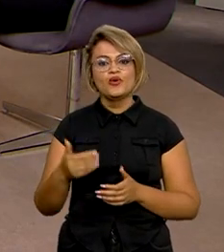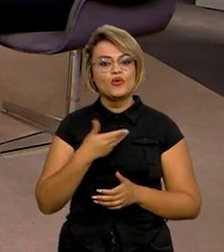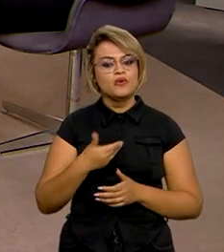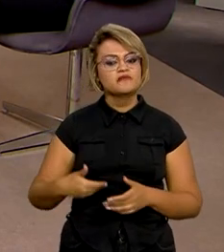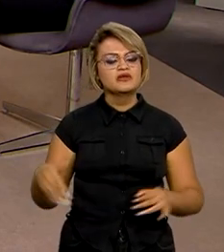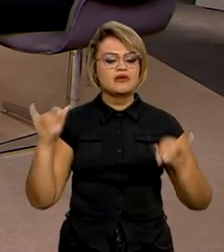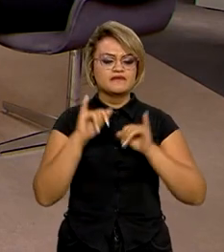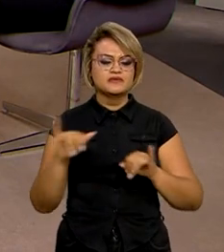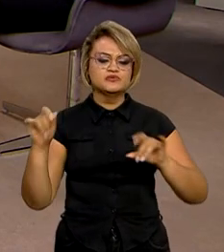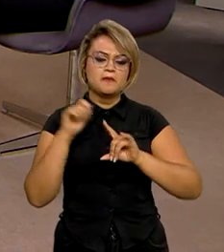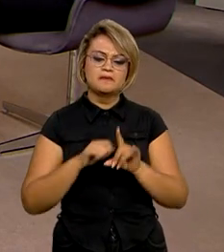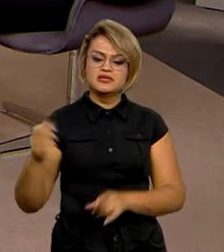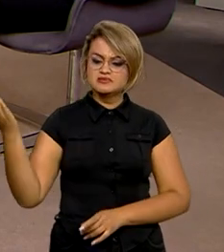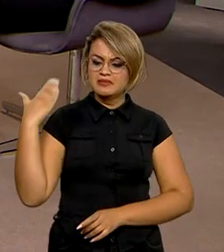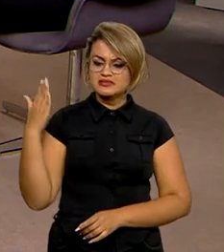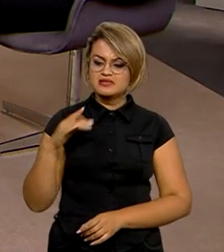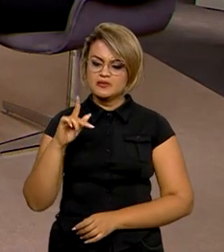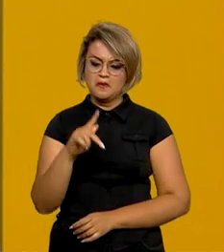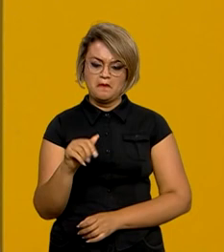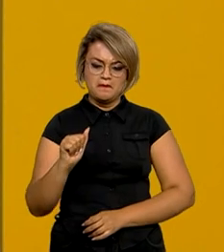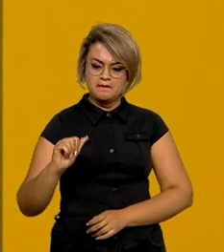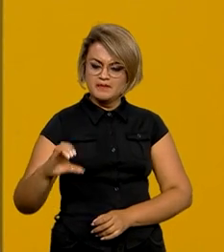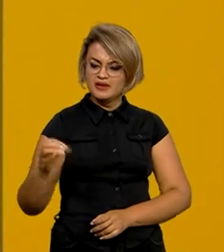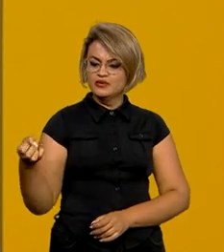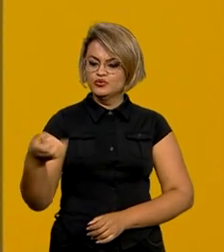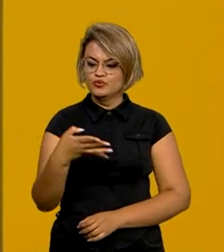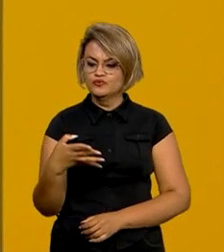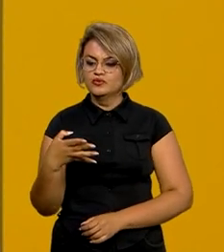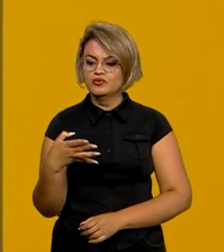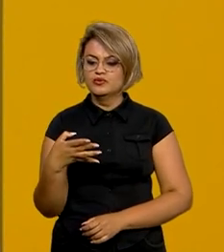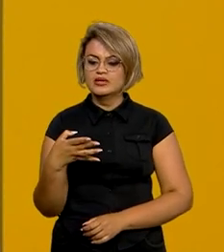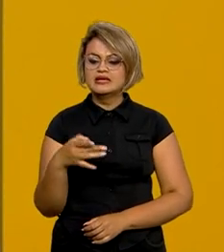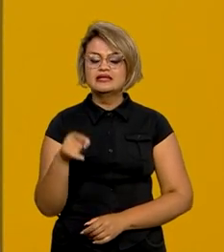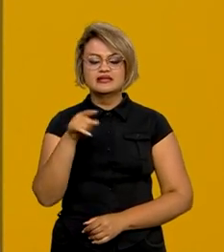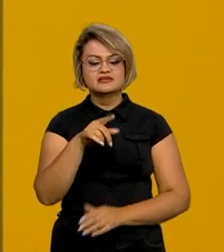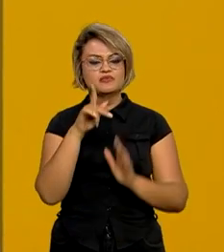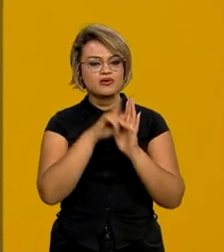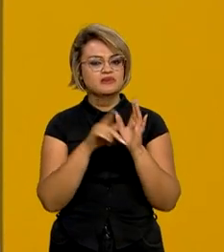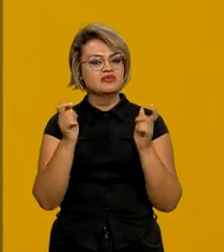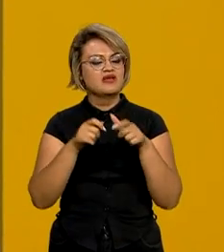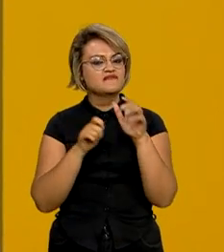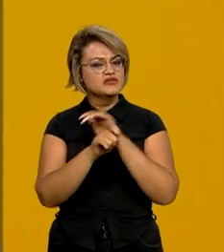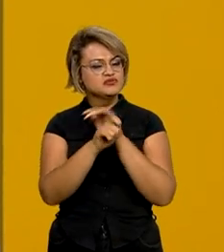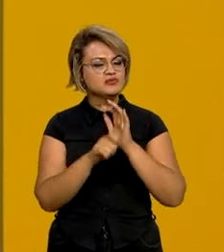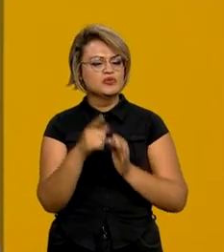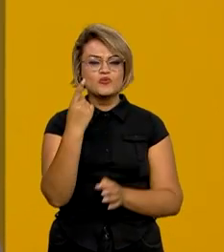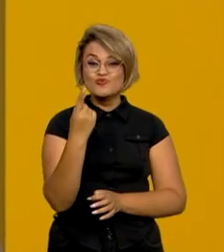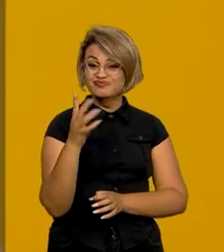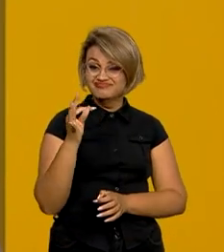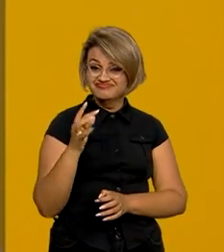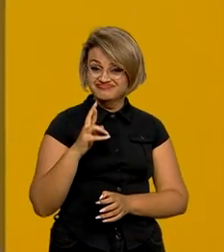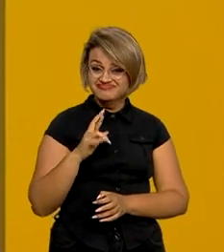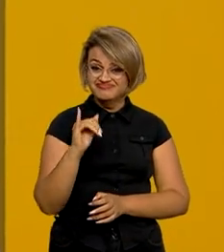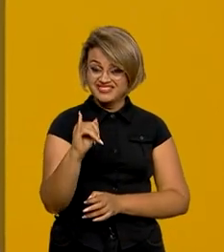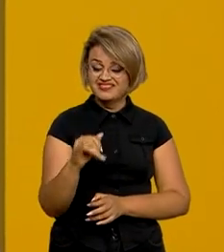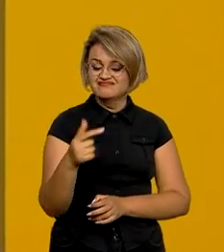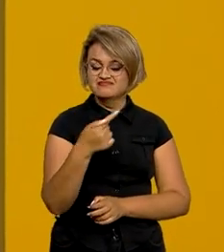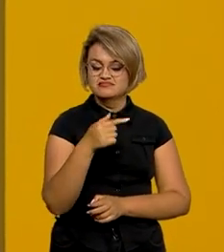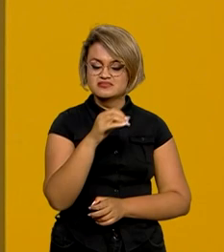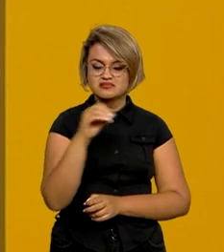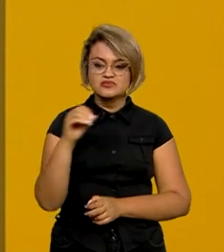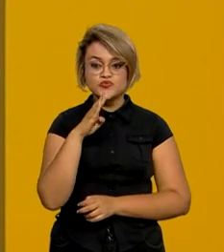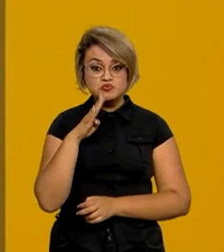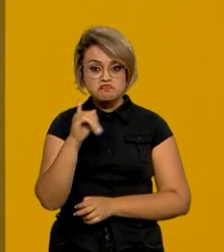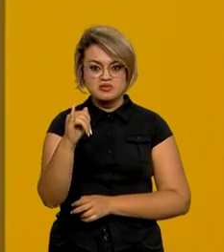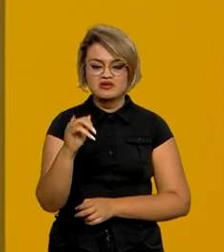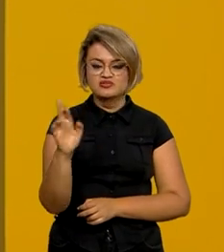lançou no mês passado o novo PAC. E o programa prevê investimentos de 1 trilhão e 700 bilhões de reais nos